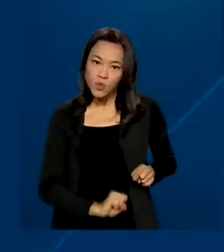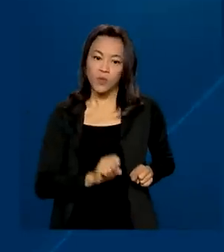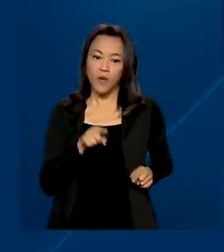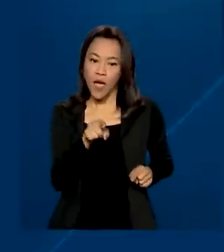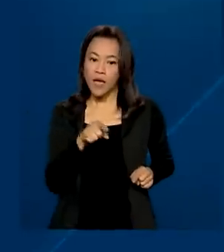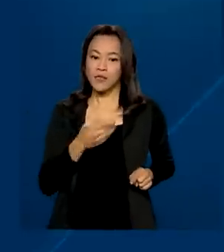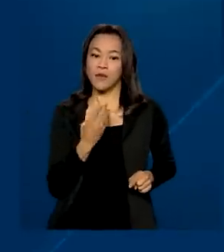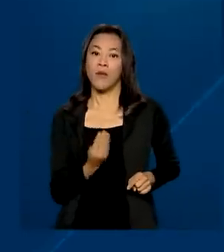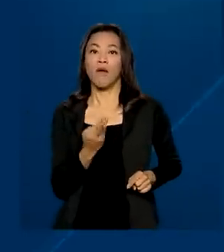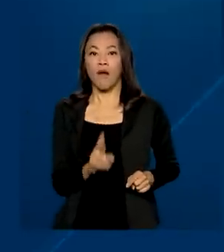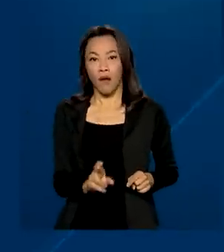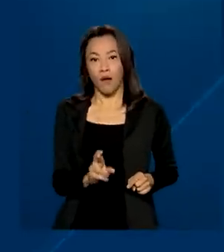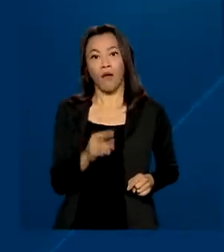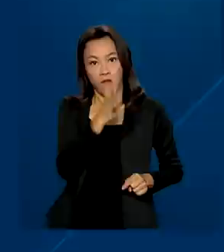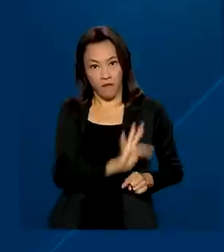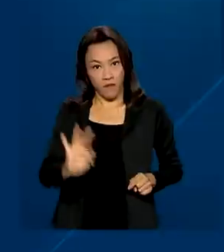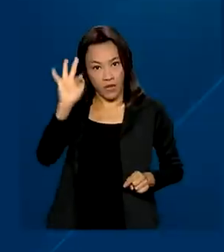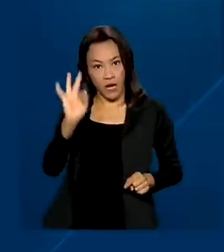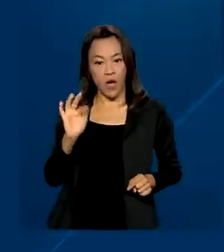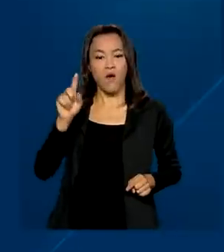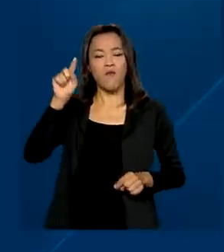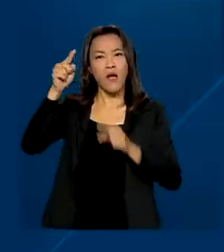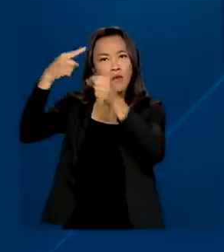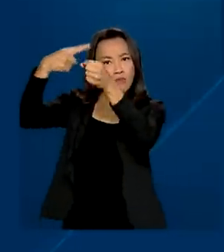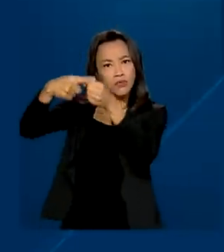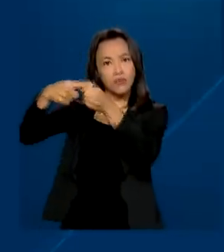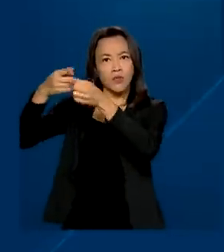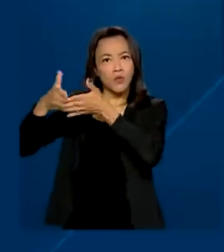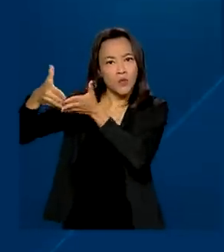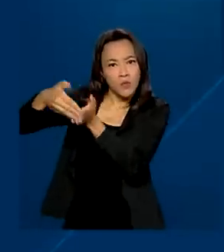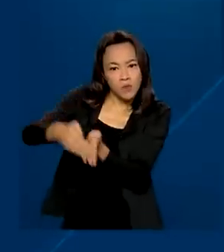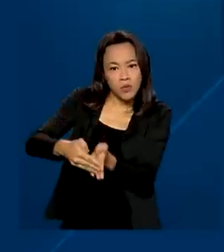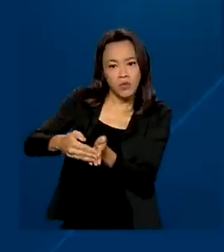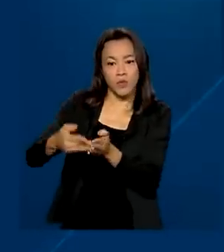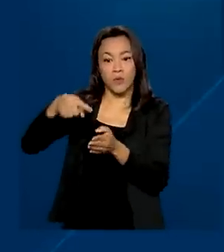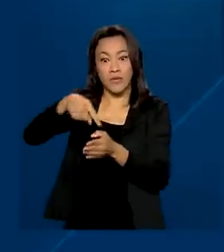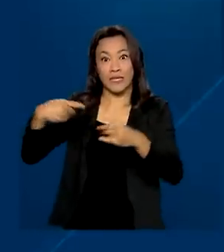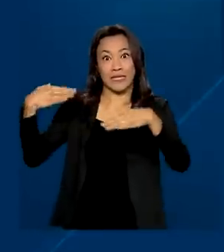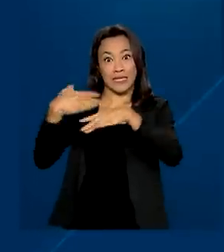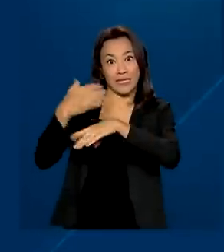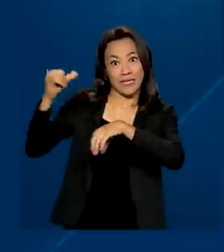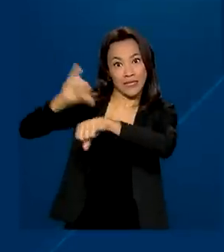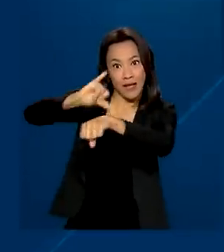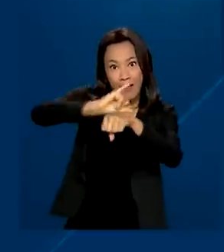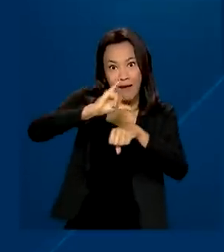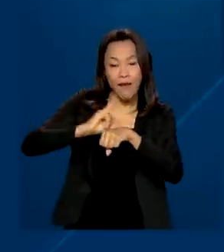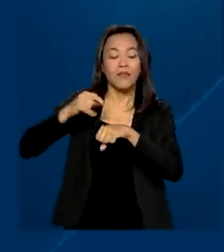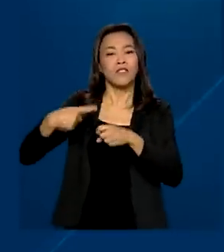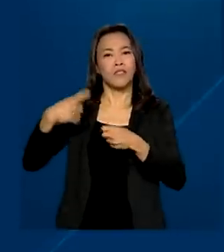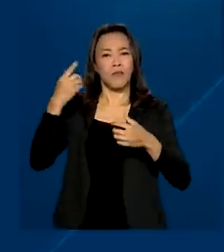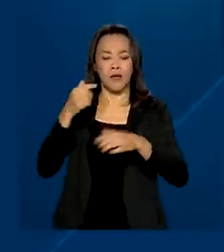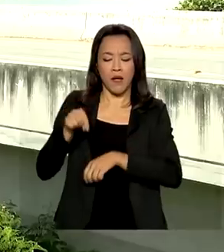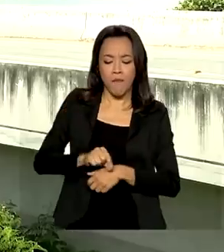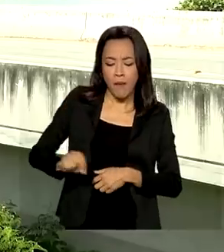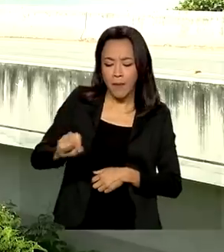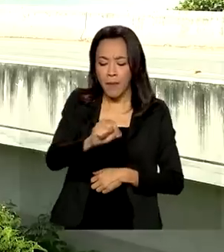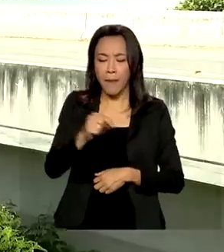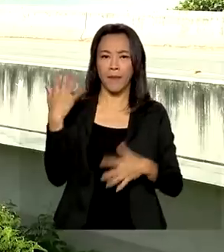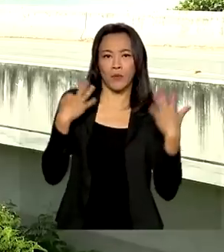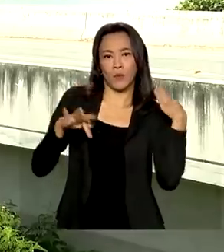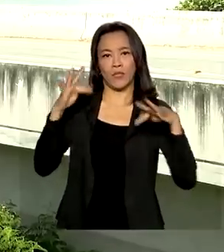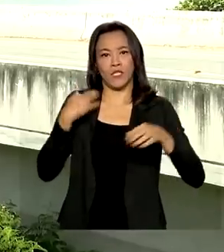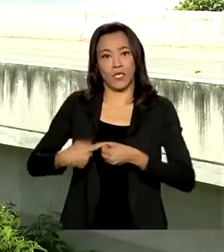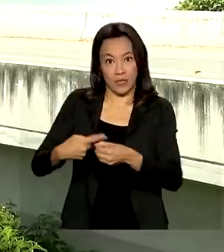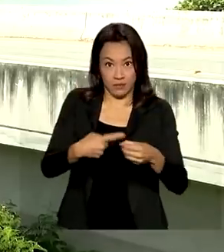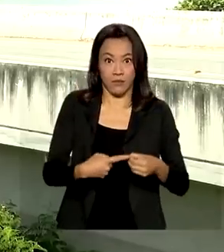federal permite a ligação entre portos, grandes centros consumidores e regiões turísticas. Uma outra